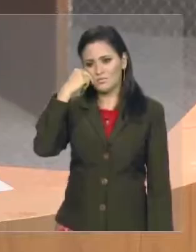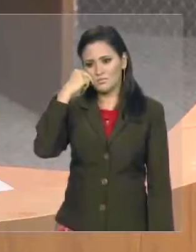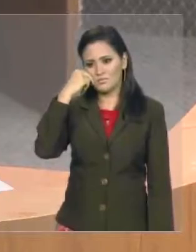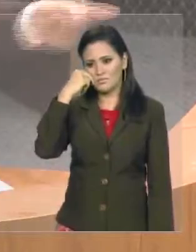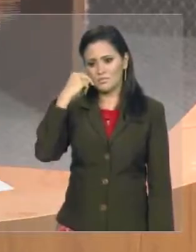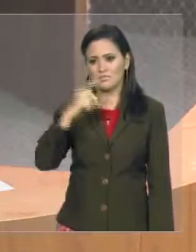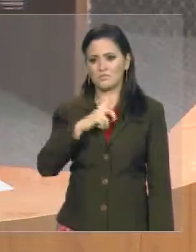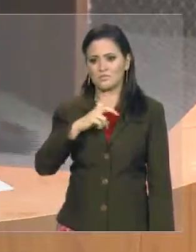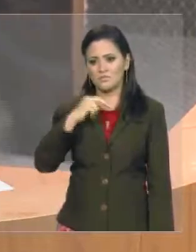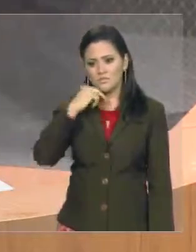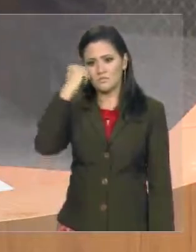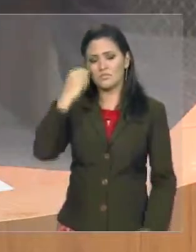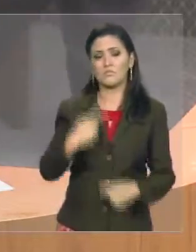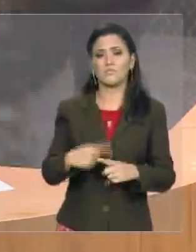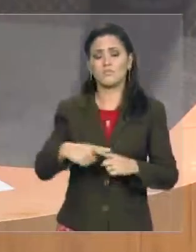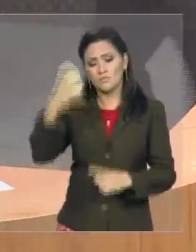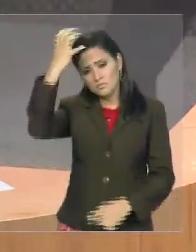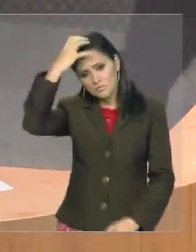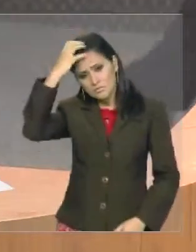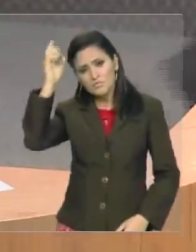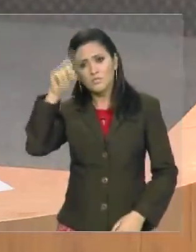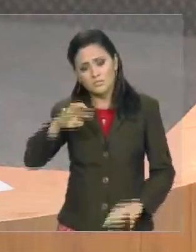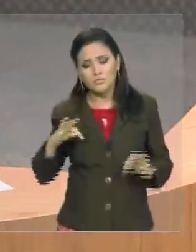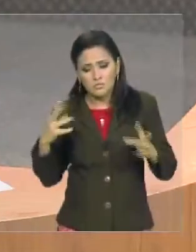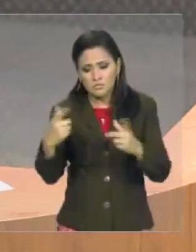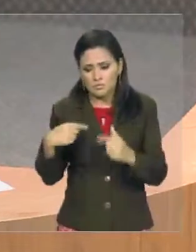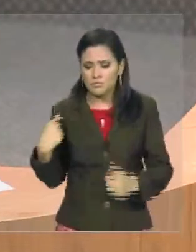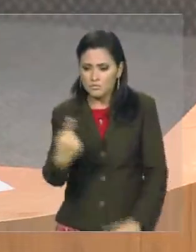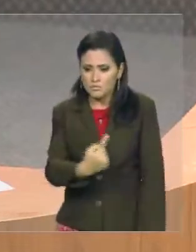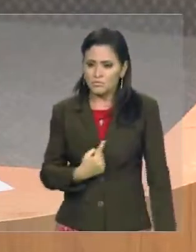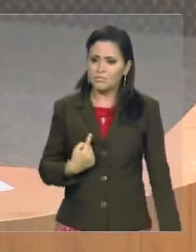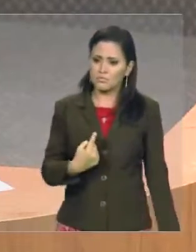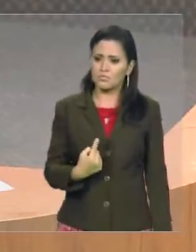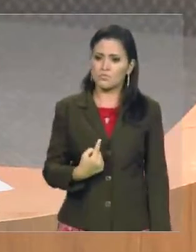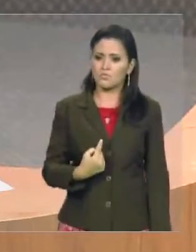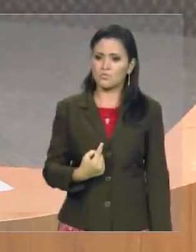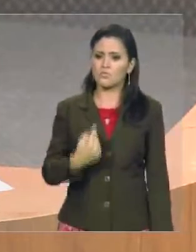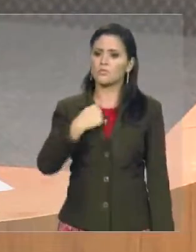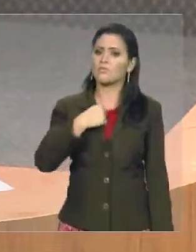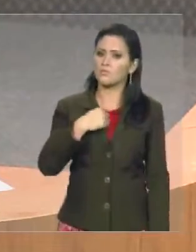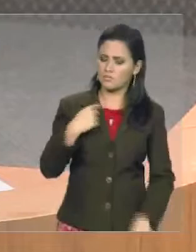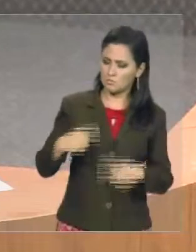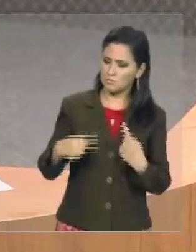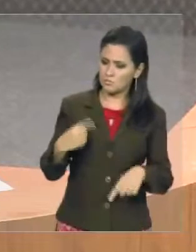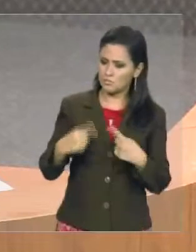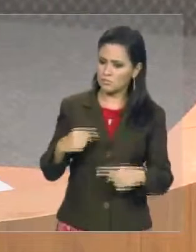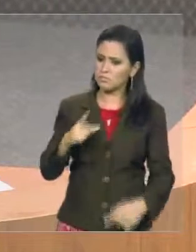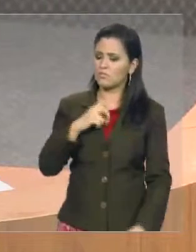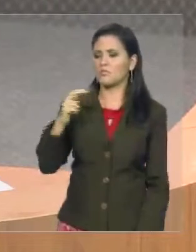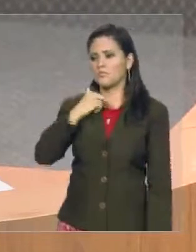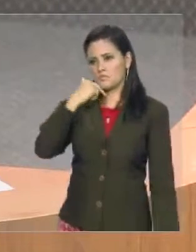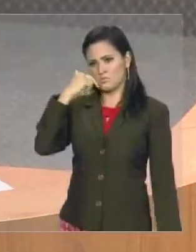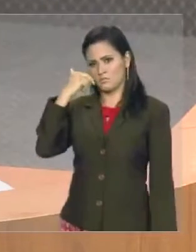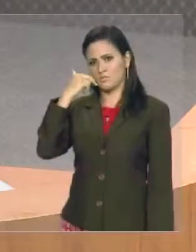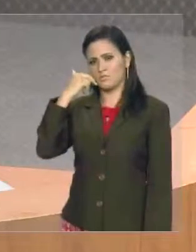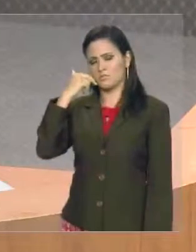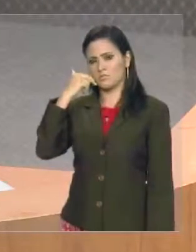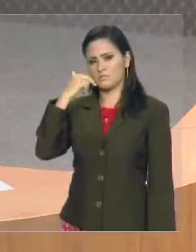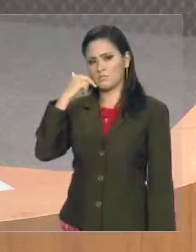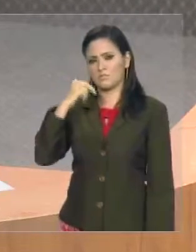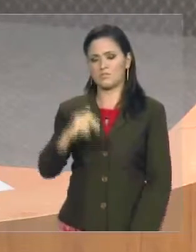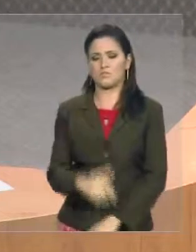envergonhado, porque a culpa é de todos nós, envergonhado, como político, a classe política, em não sanar, em não resolver.